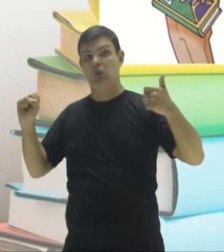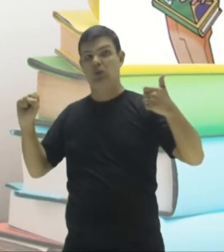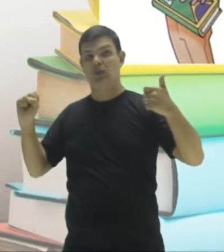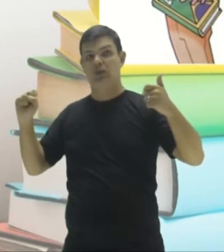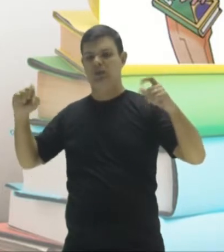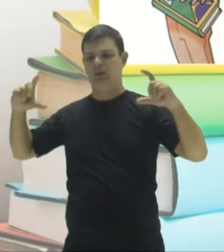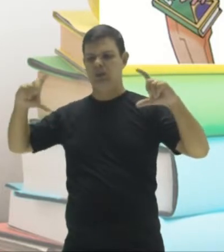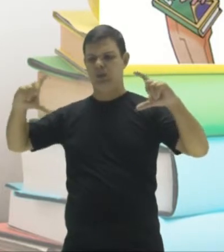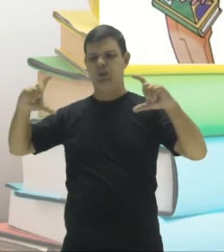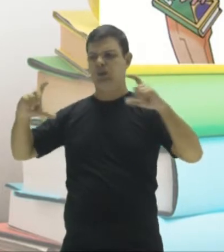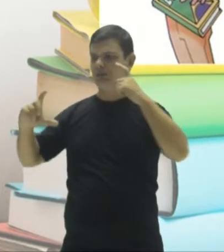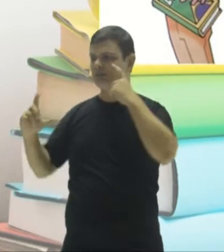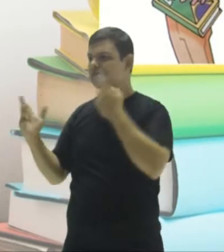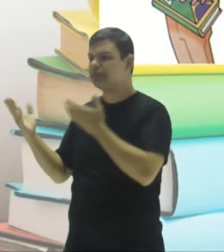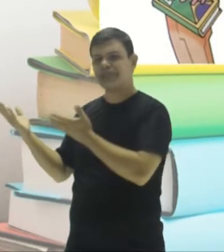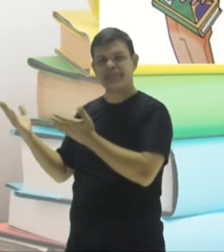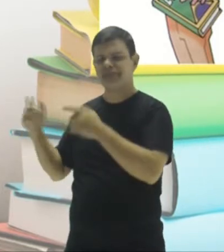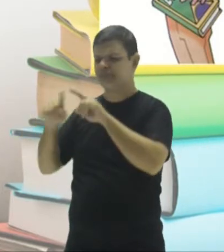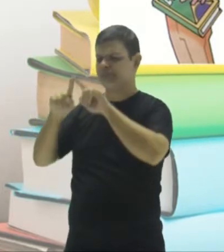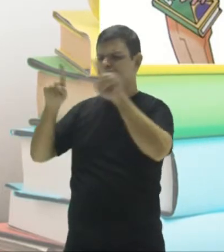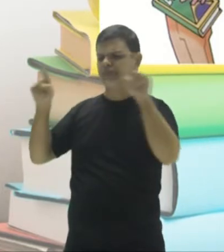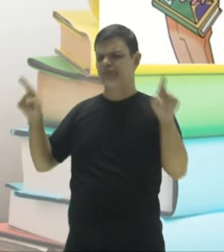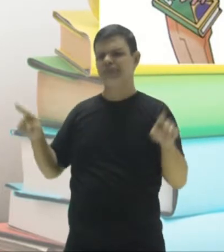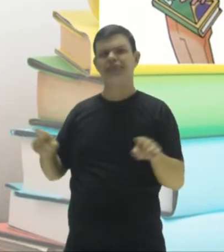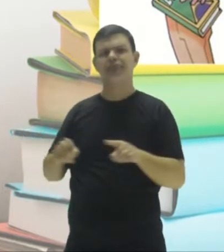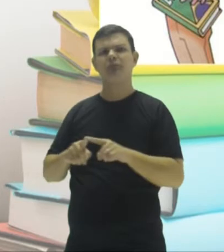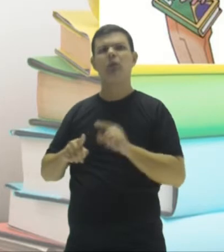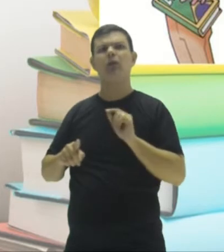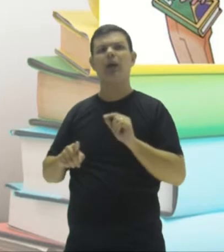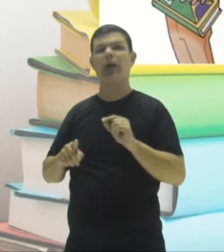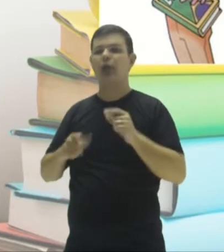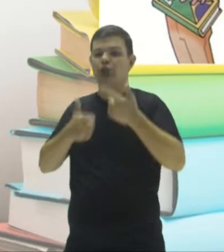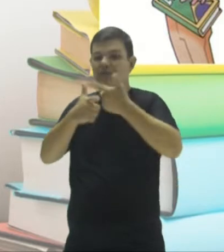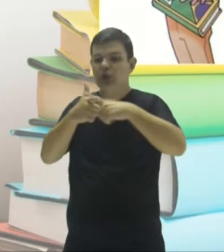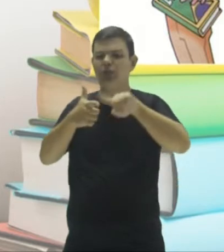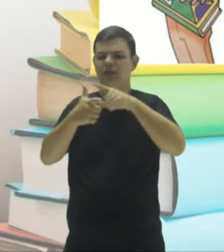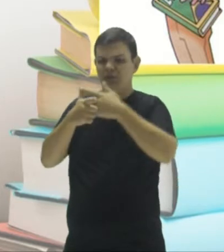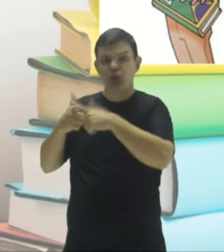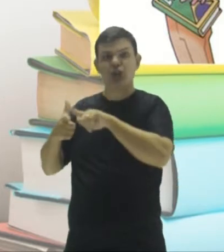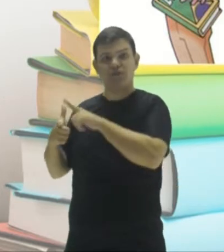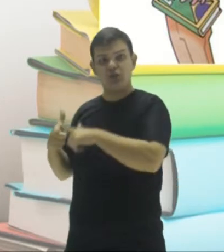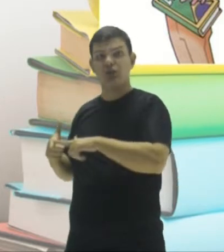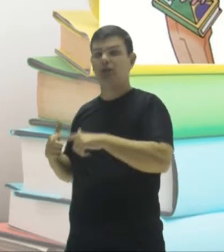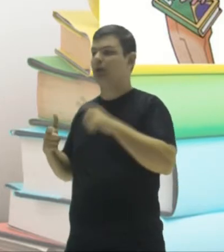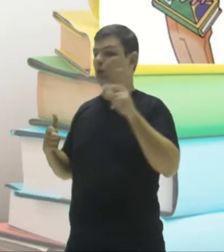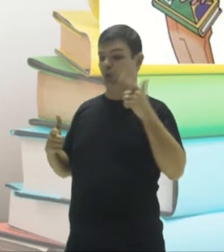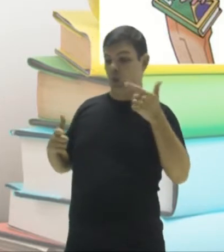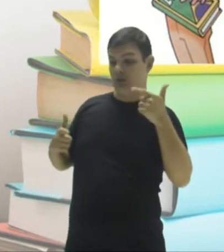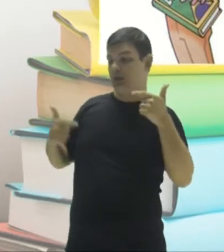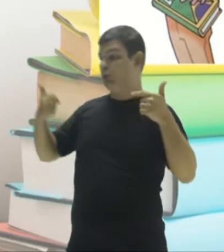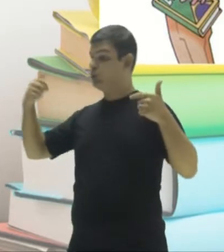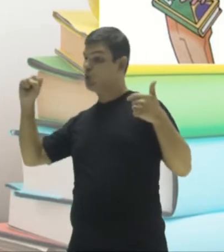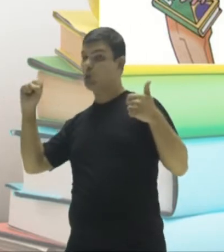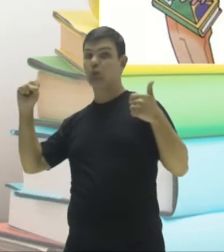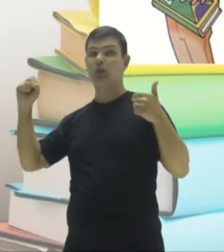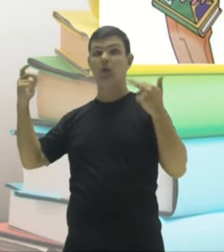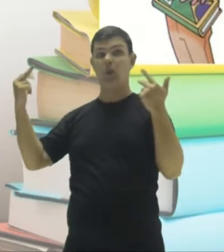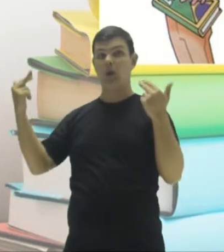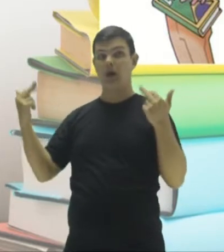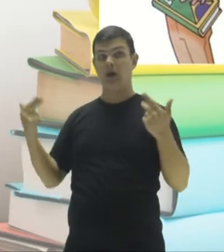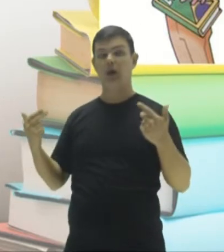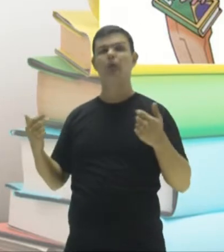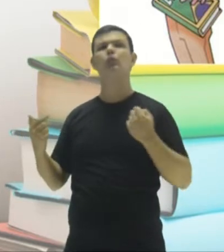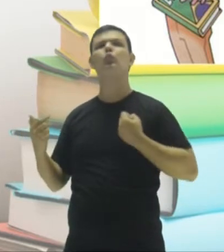Vocês estão vendo aqui dentro desse conjunto aqui, é o quê? São os divisores de doze, são os divisores de dezoito. Ou seja, os